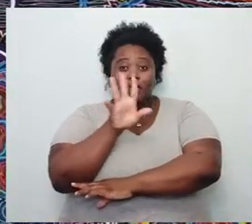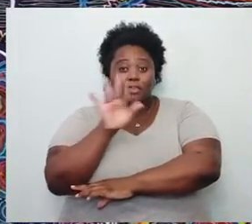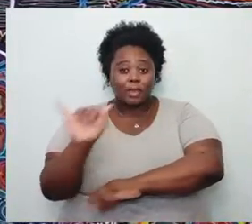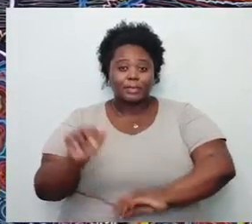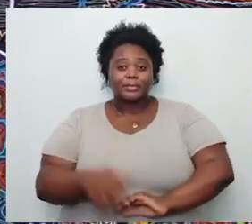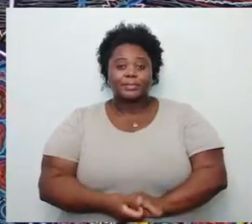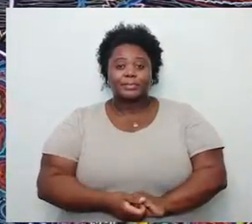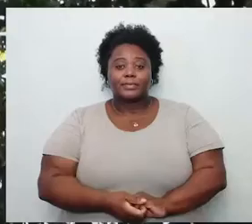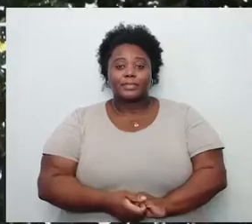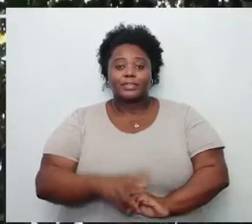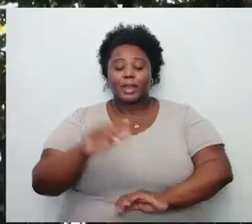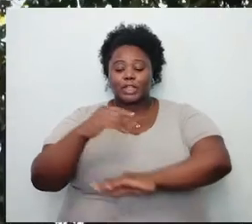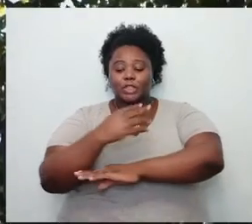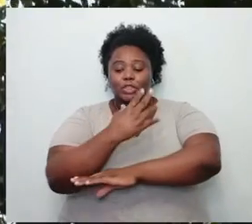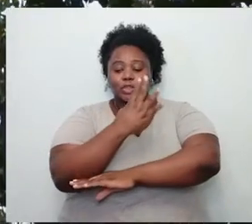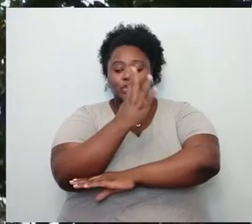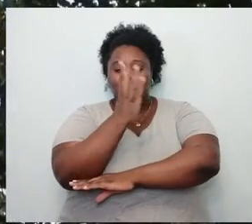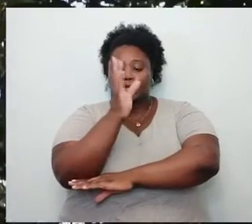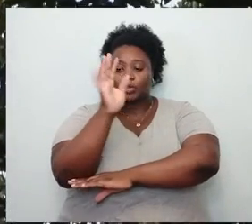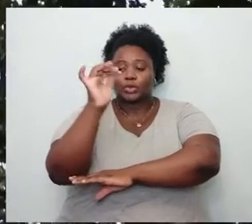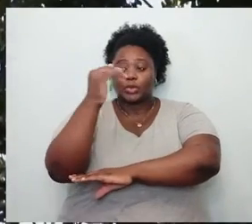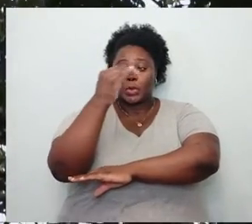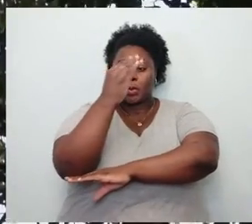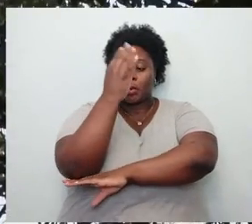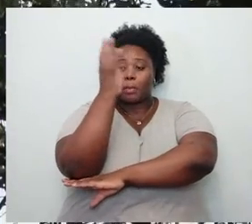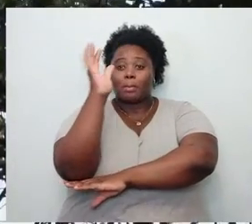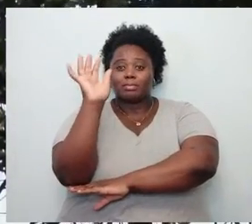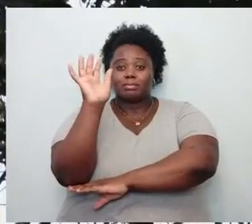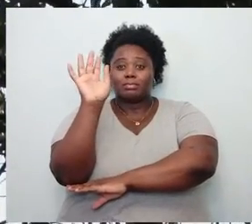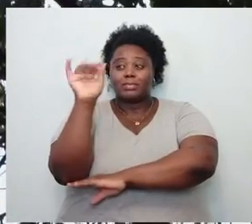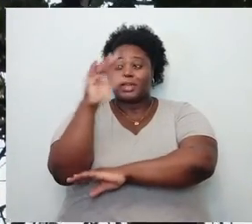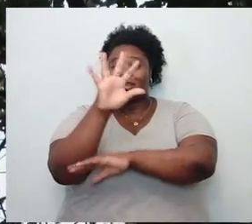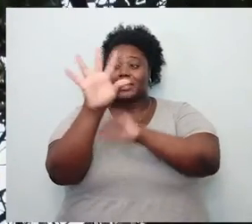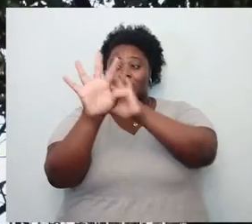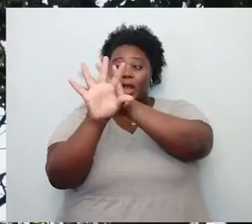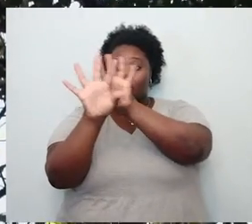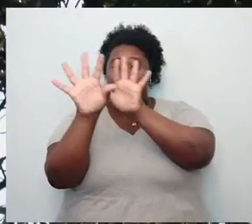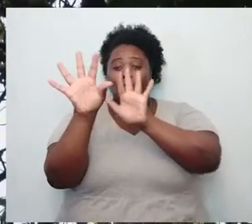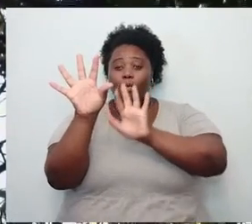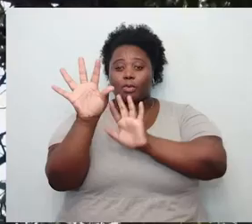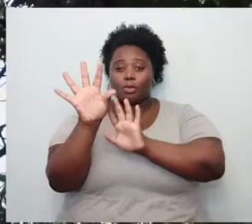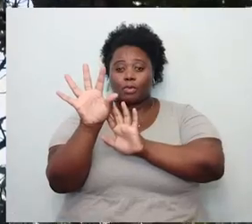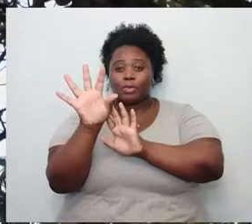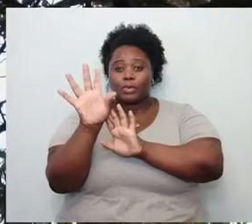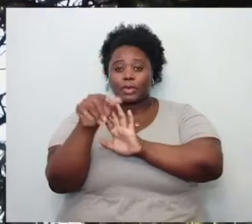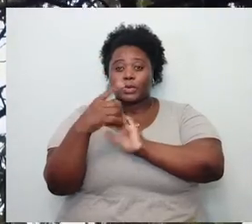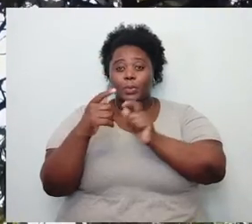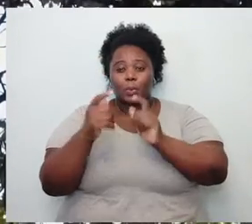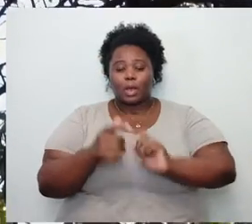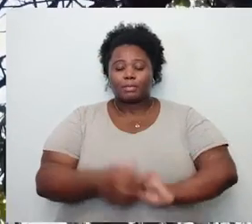subindo, autônoma, nômade.